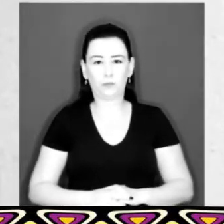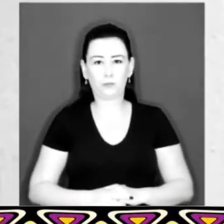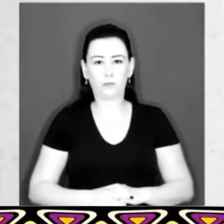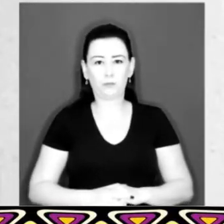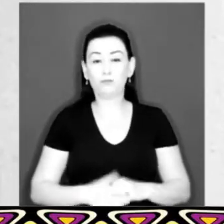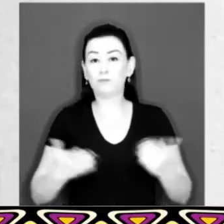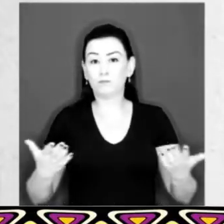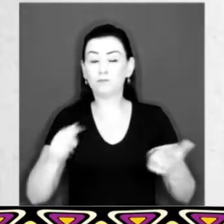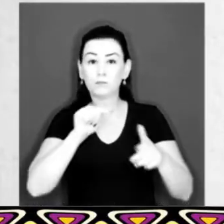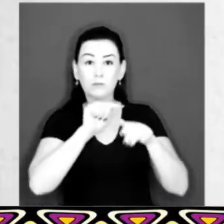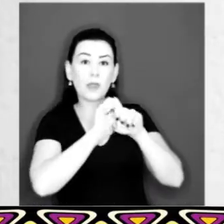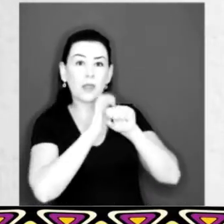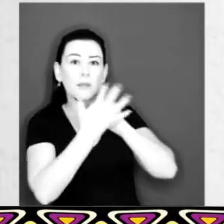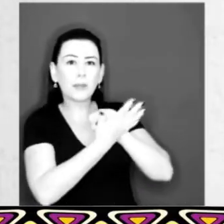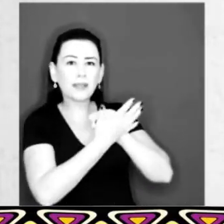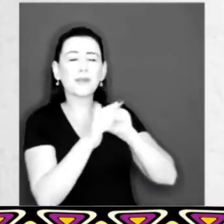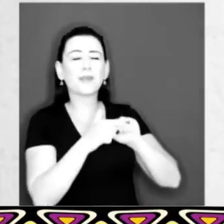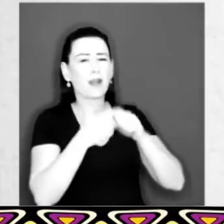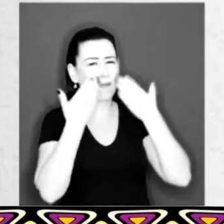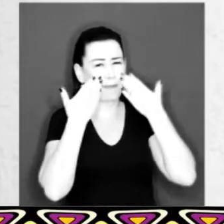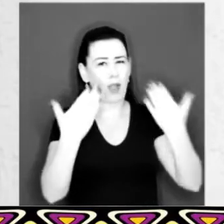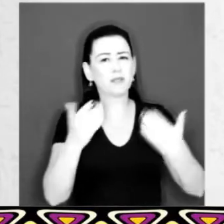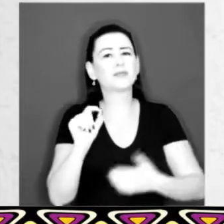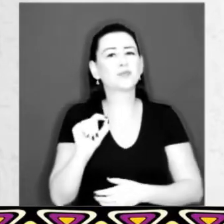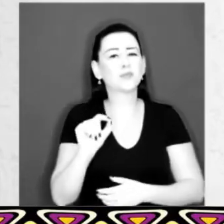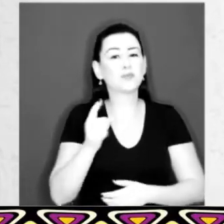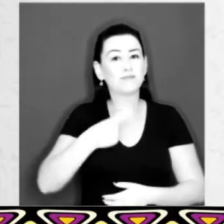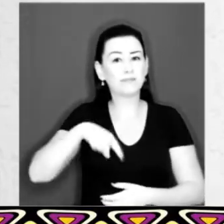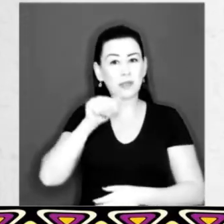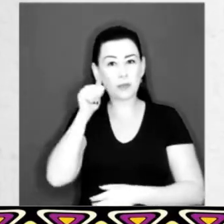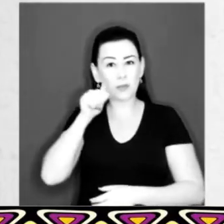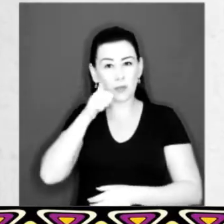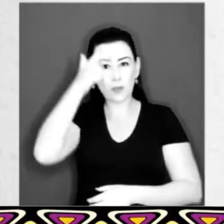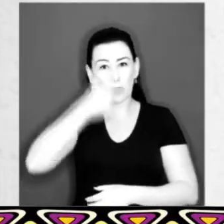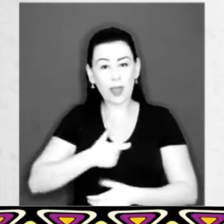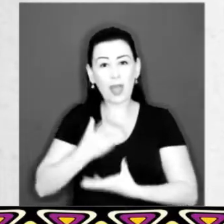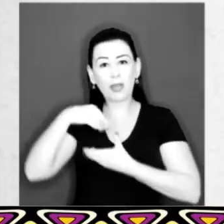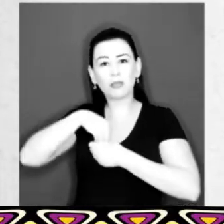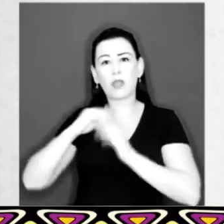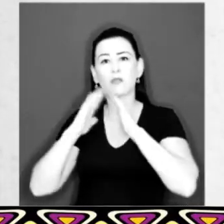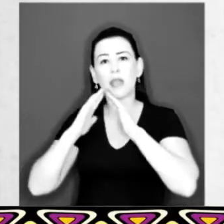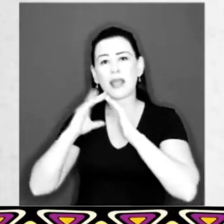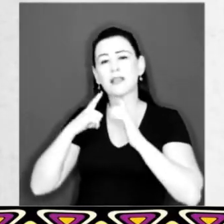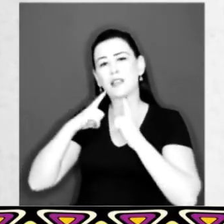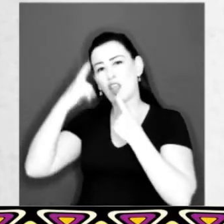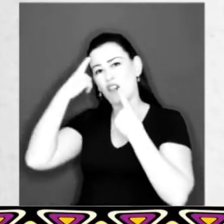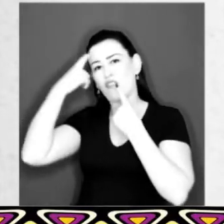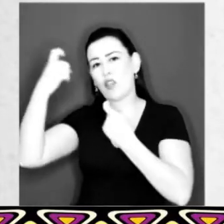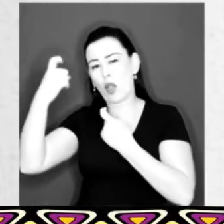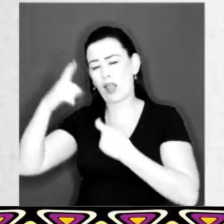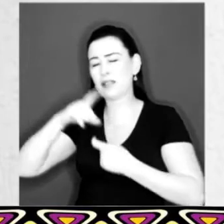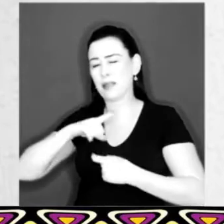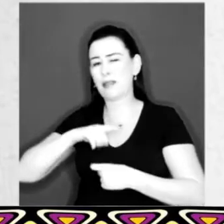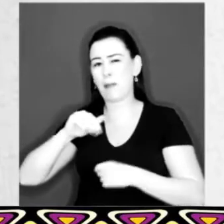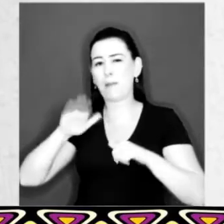A pandemia também escancara Que as mulheres estão mais expostas As violências cometidas dentro